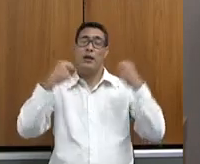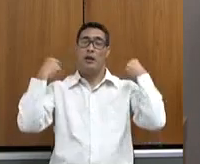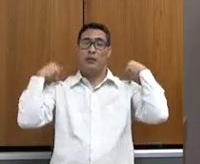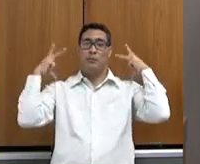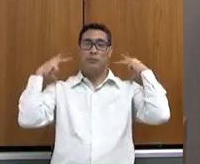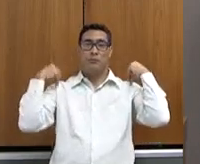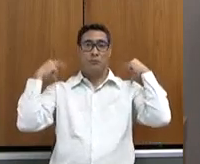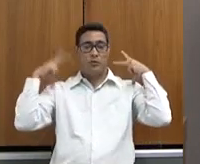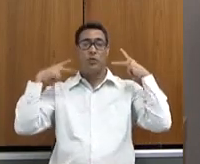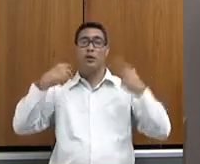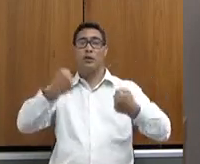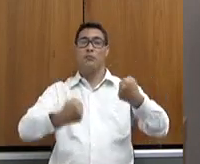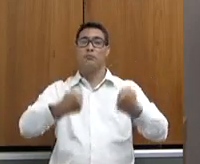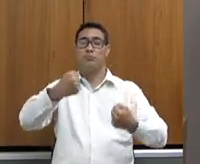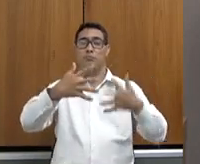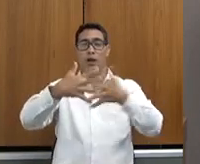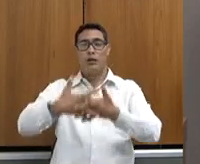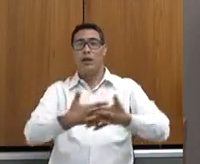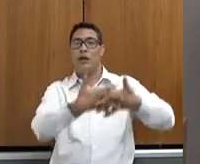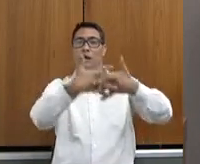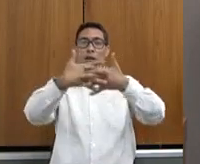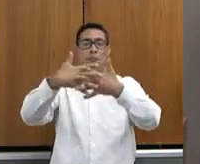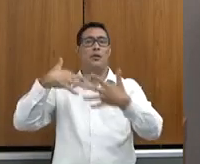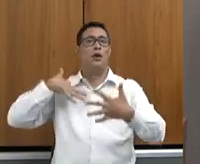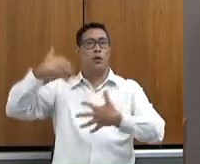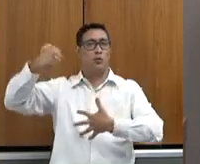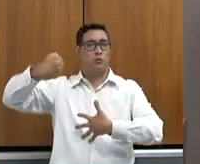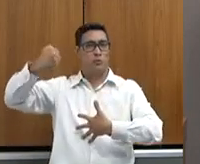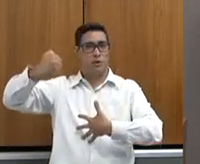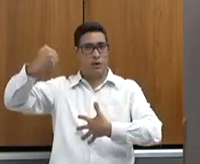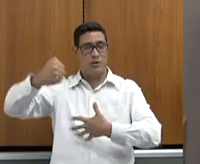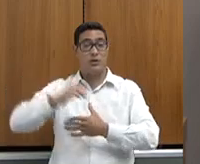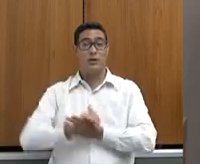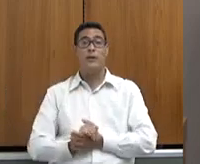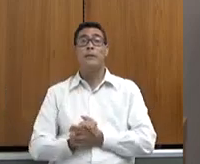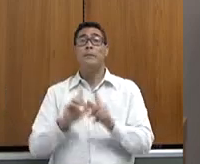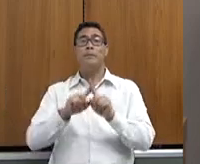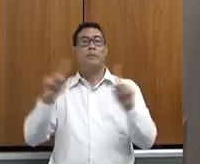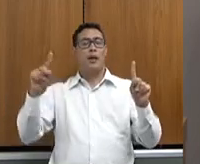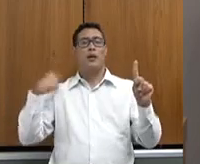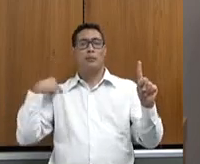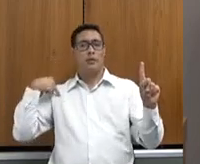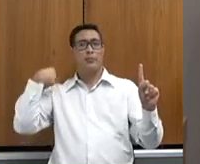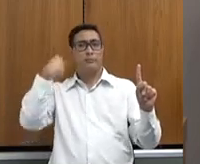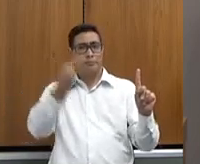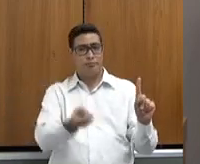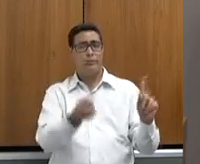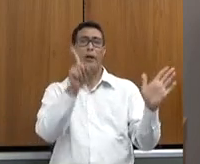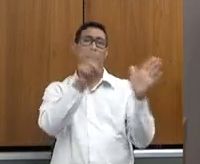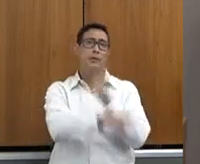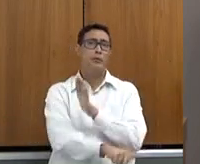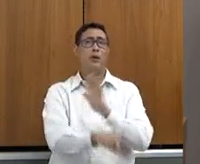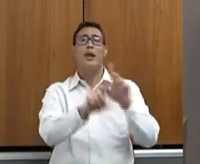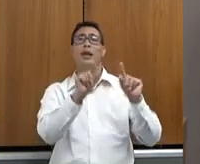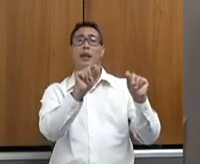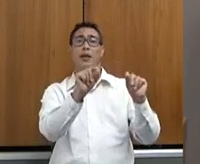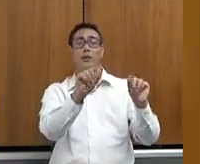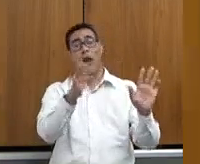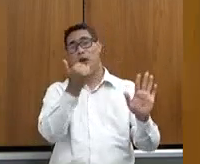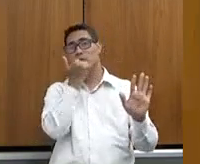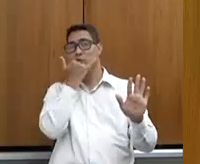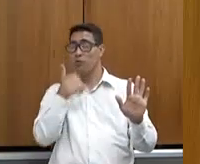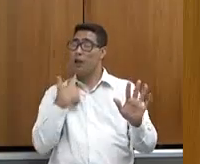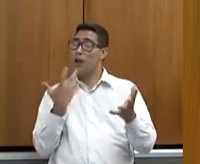motorista do caminhão do leite, que todo emprego dignifica a pessoa, mas depois nós voltamos lá depois do sanitarismo, o que você quer ser? Não, eu quero ser médico